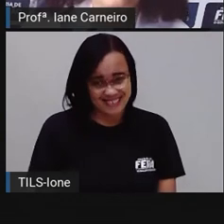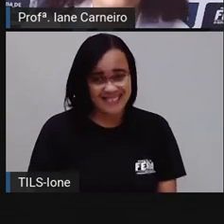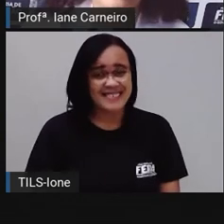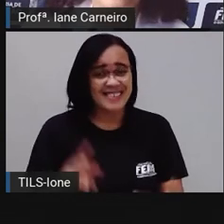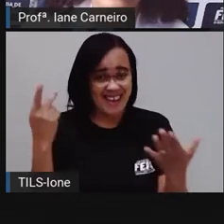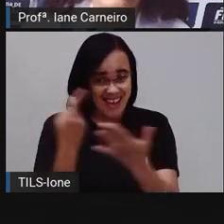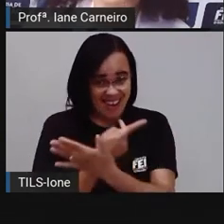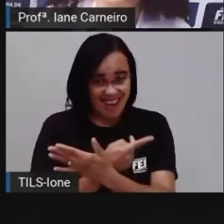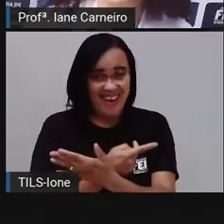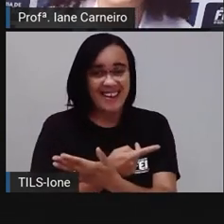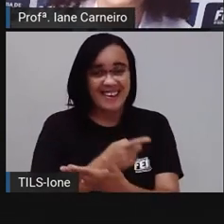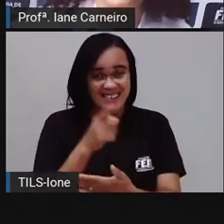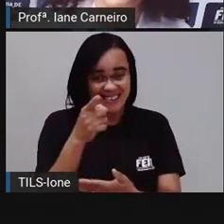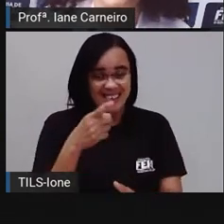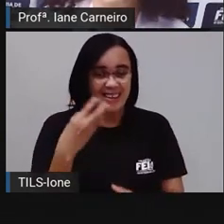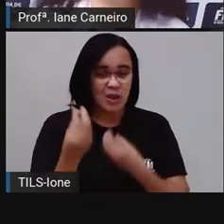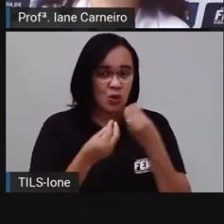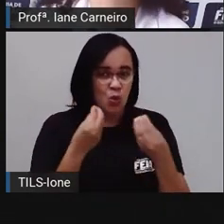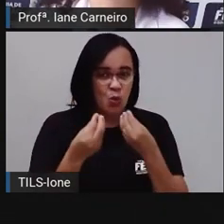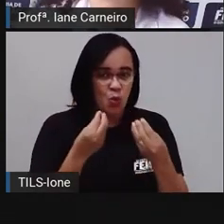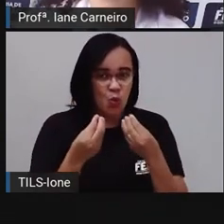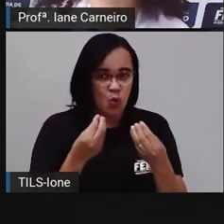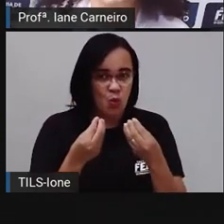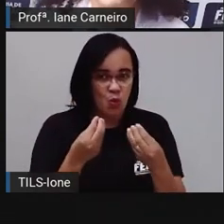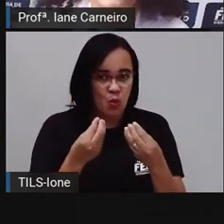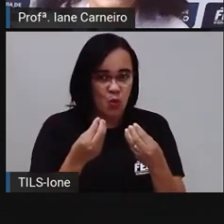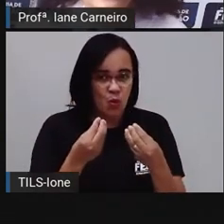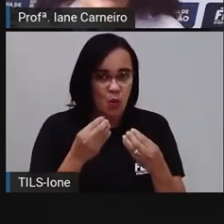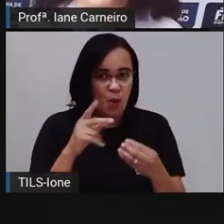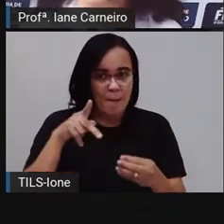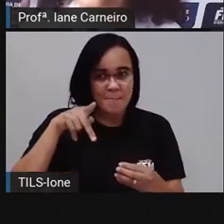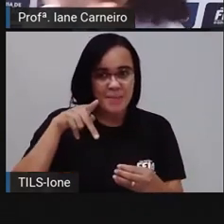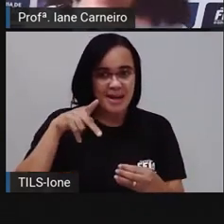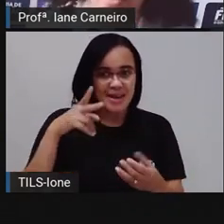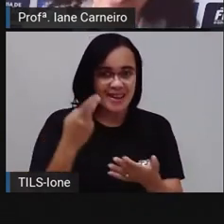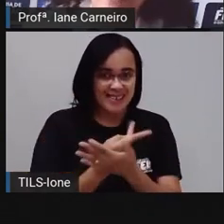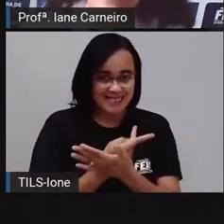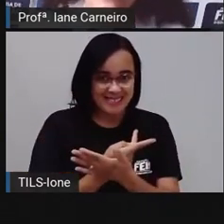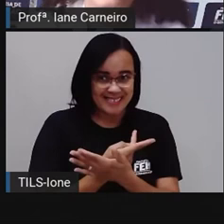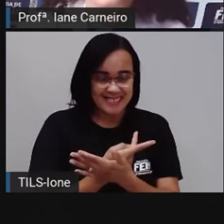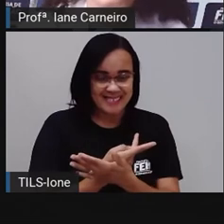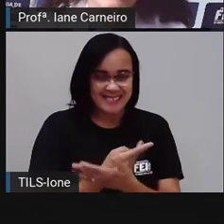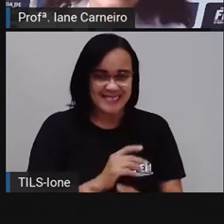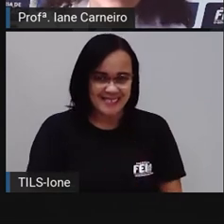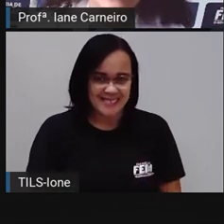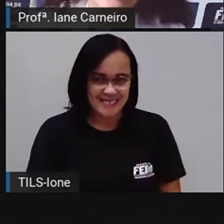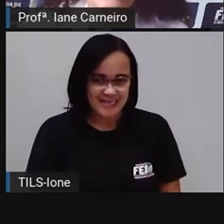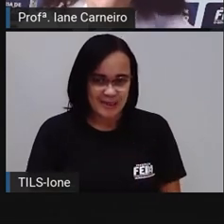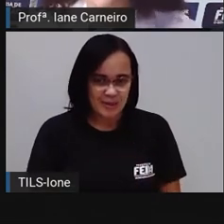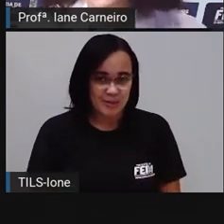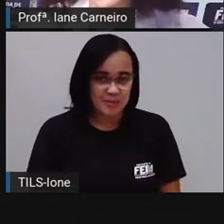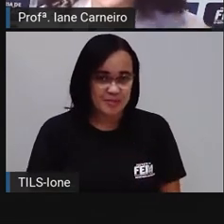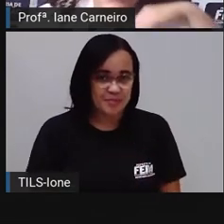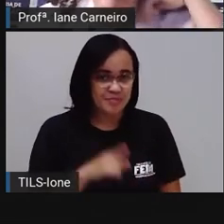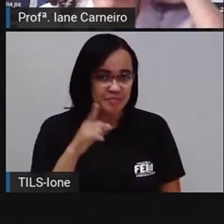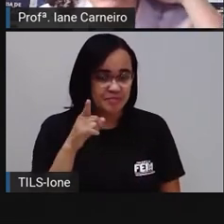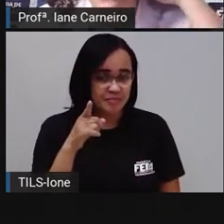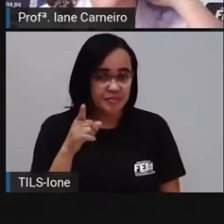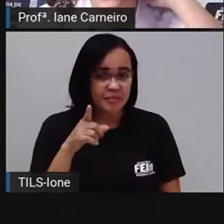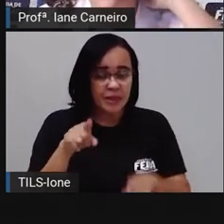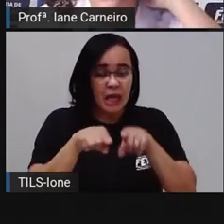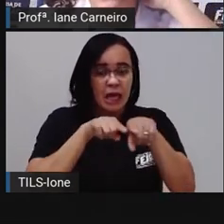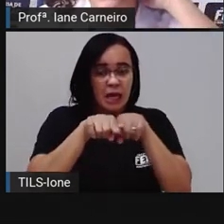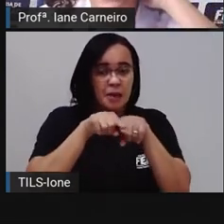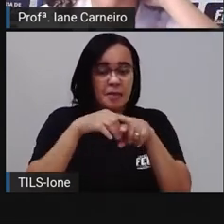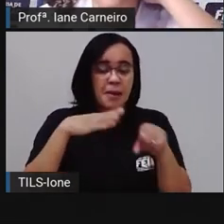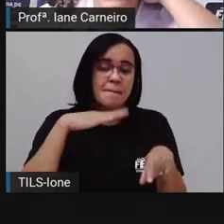Vou colocar a letra P. Errei de novo. Eita. Agora eu vou acertar, hein? Tem três letras. A mãe, a irmã